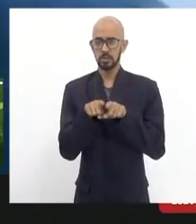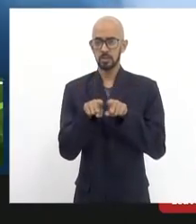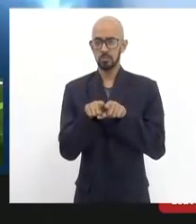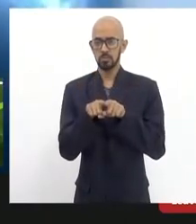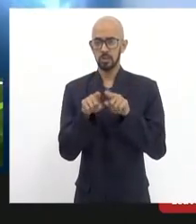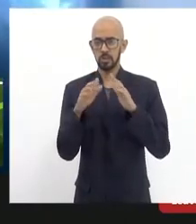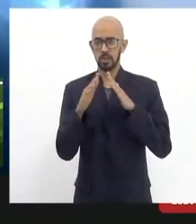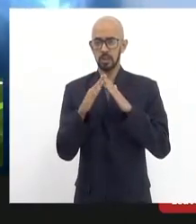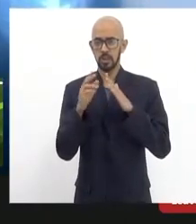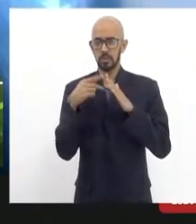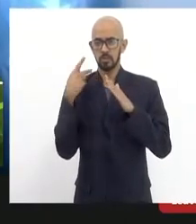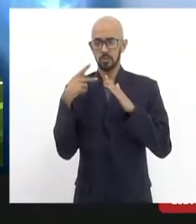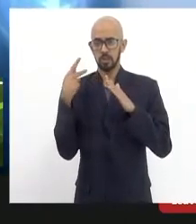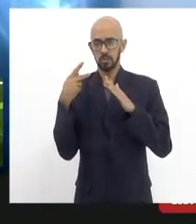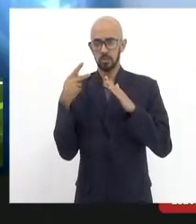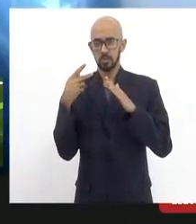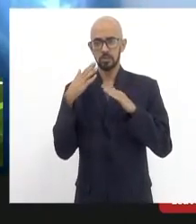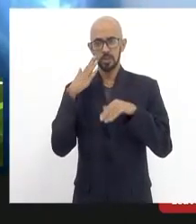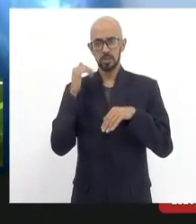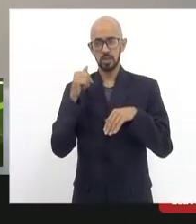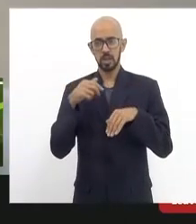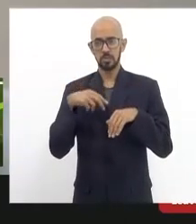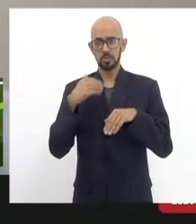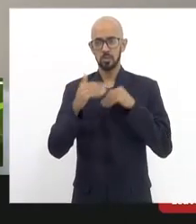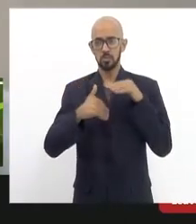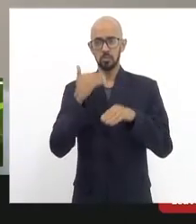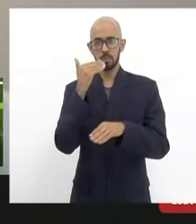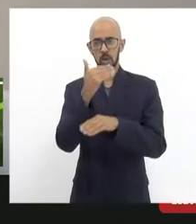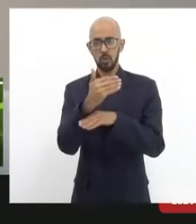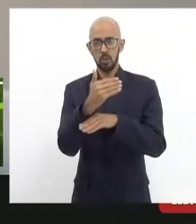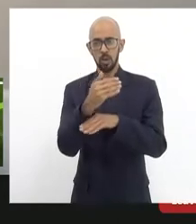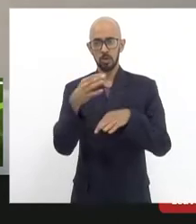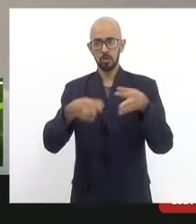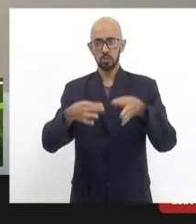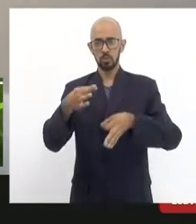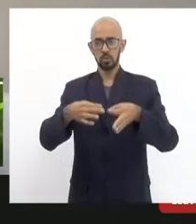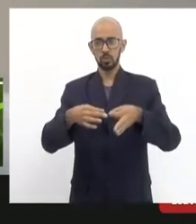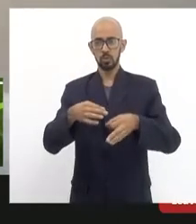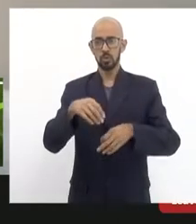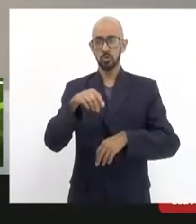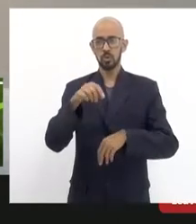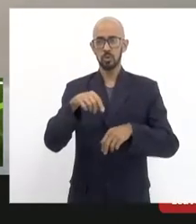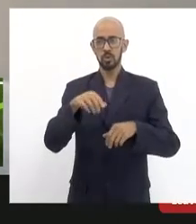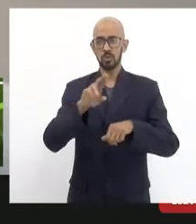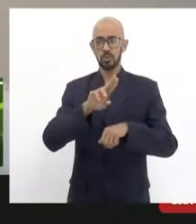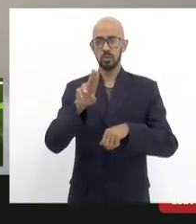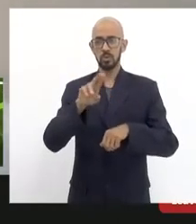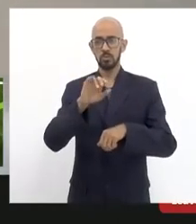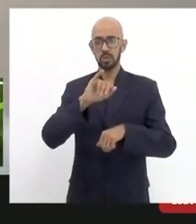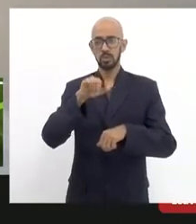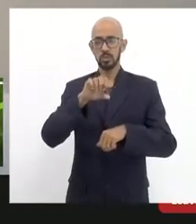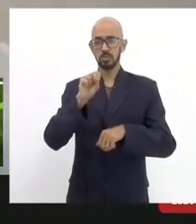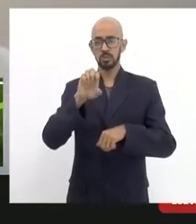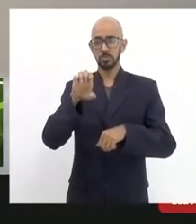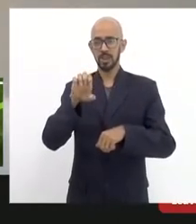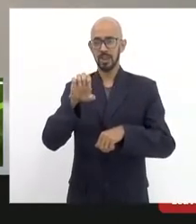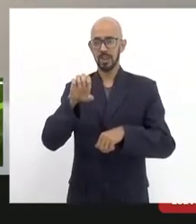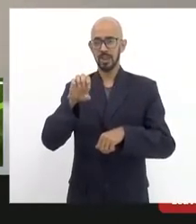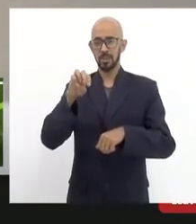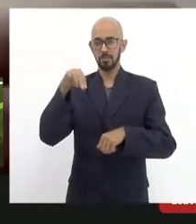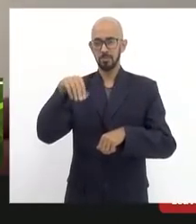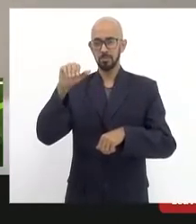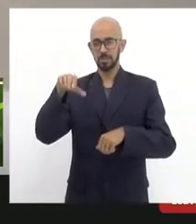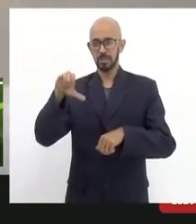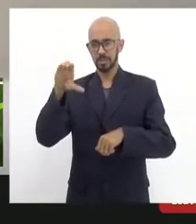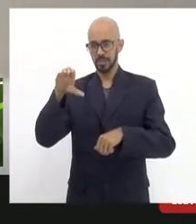você sabe que o nosso procurador aqui é ótimo e é ótimo mesmo se chama Zé Luiz Nink vem ser filho vem ser filho do Carlos Nink